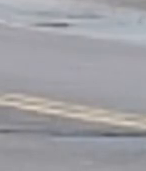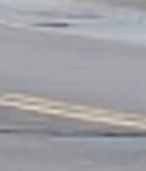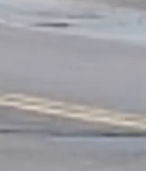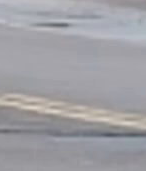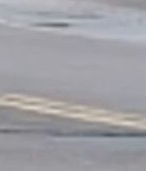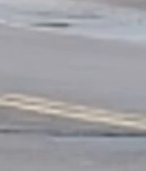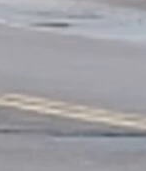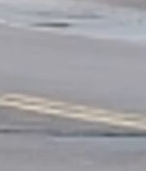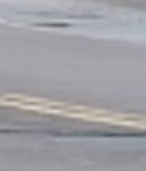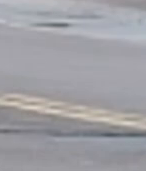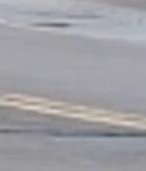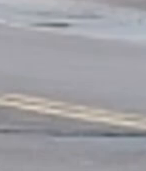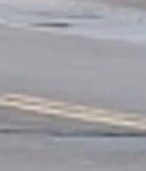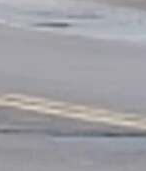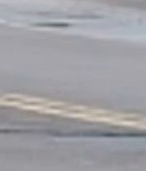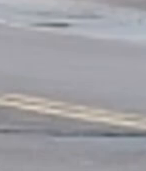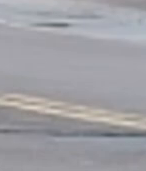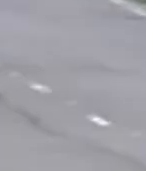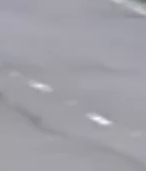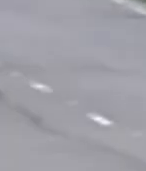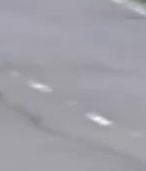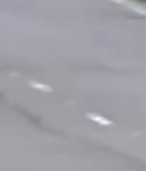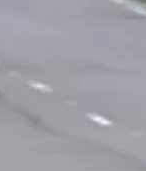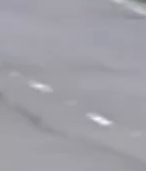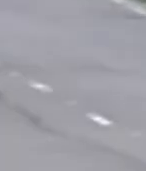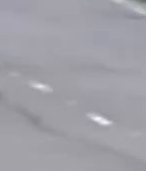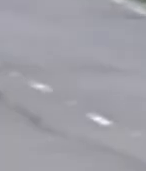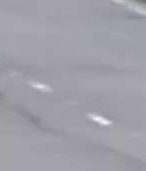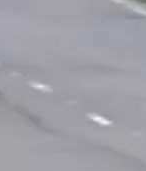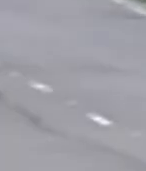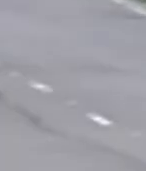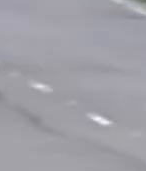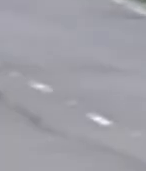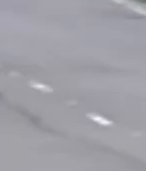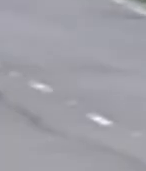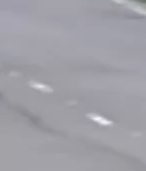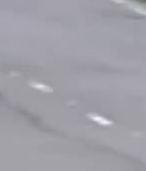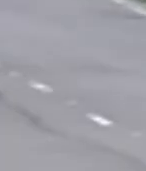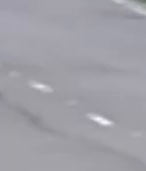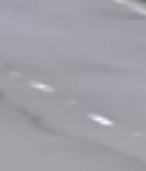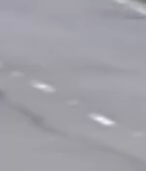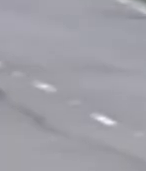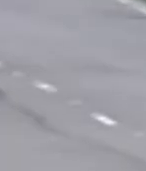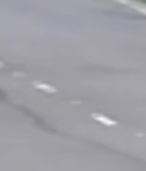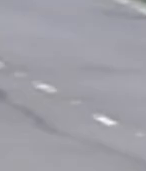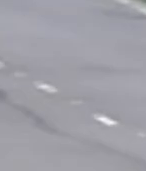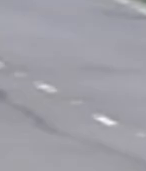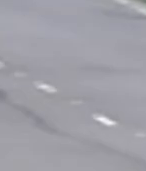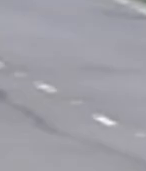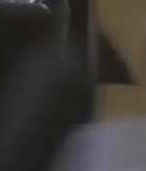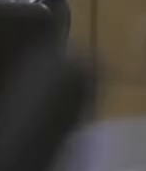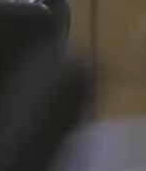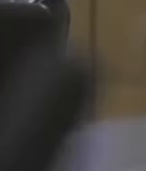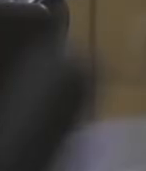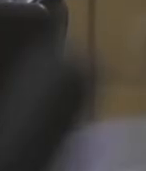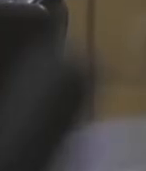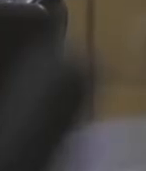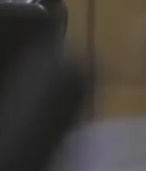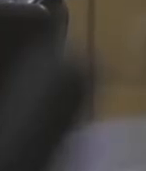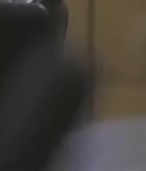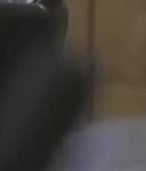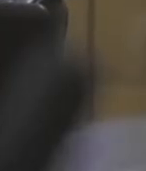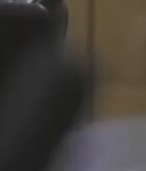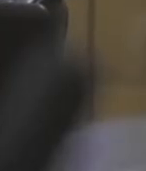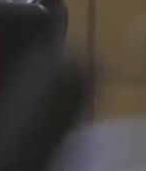ainda apresenta trechos precários, sobretudo na região entre Apiúna e Ibirama Jerry Comper, do MDB, criticou